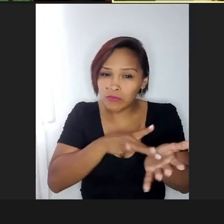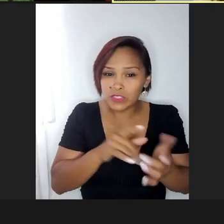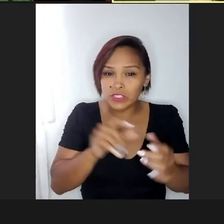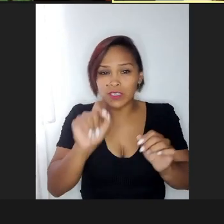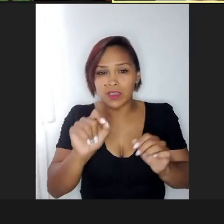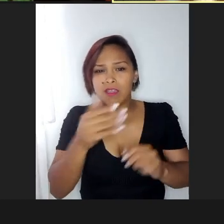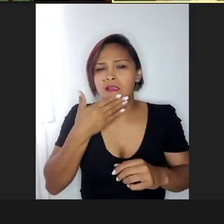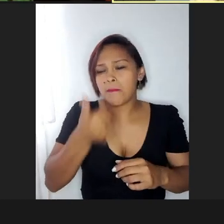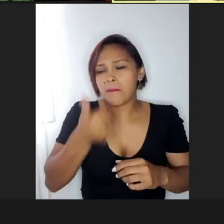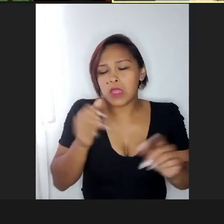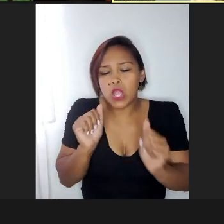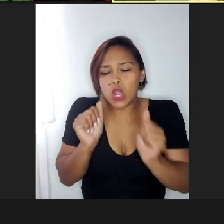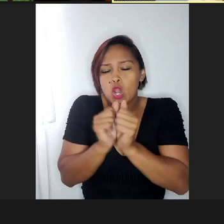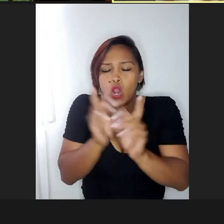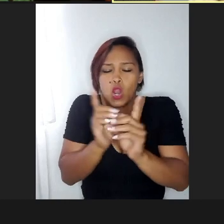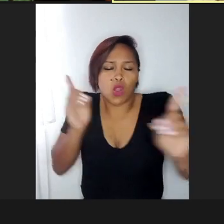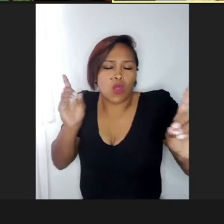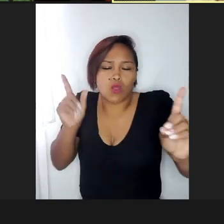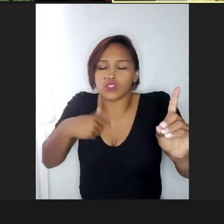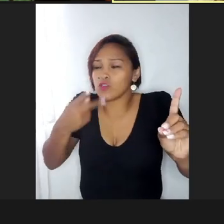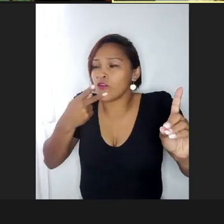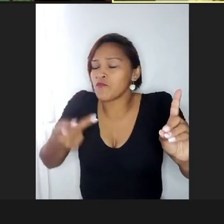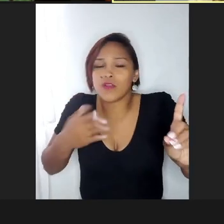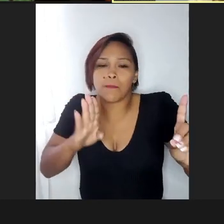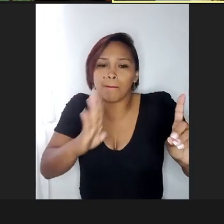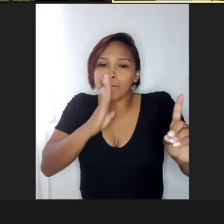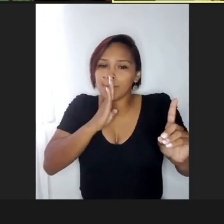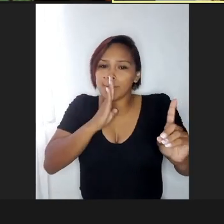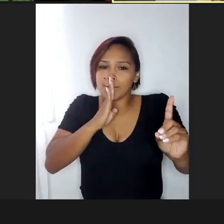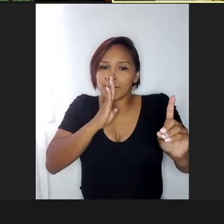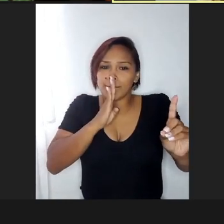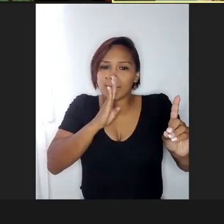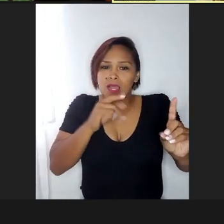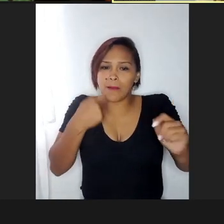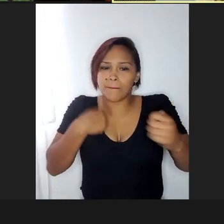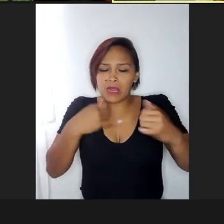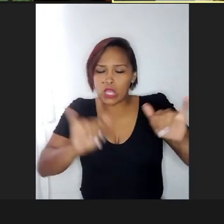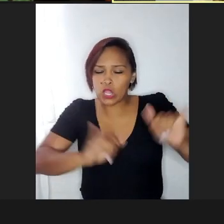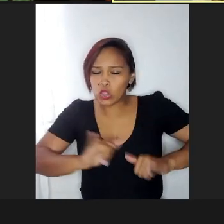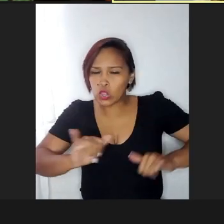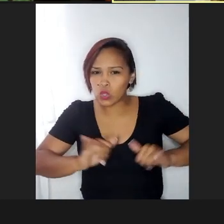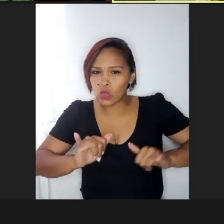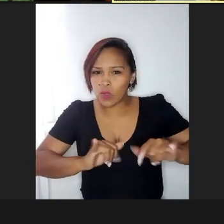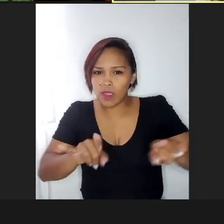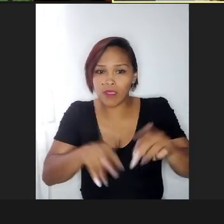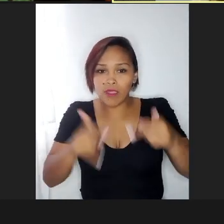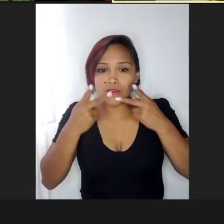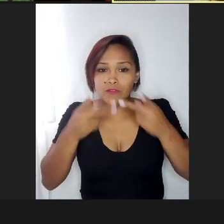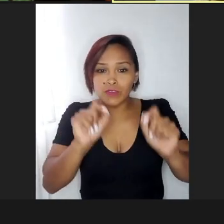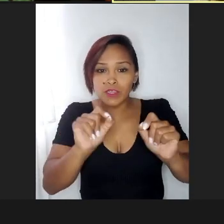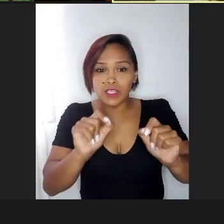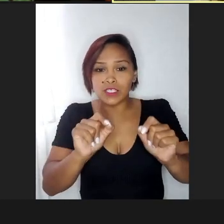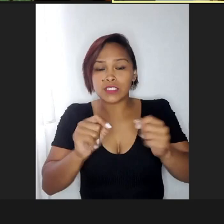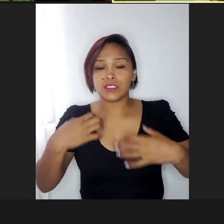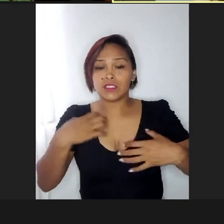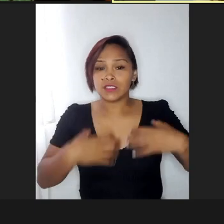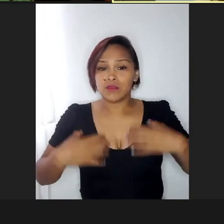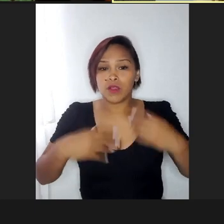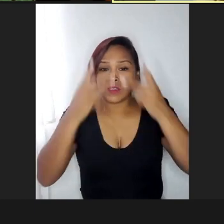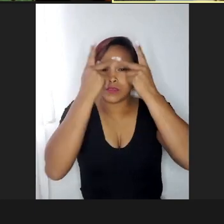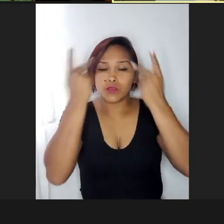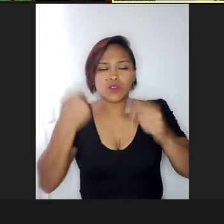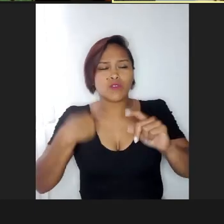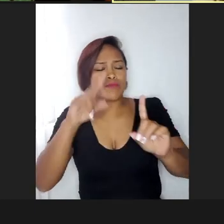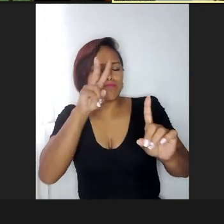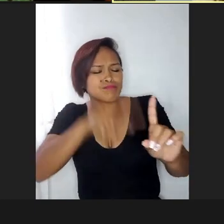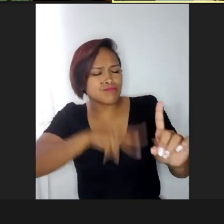perto, ou não fala nada, que senão você vai ofender, eu vivo falando que eu me incomodo muito quando as pessoas ficam olhando, olhando, olhando